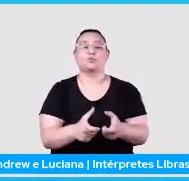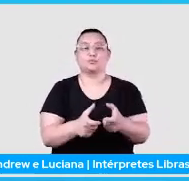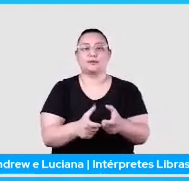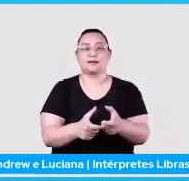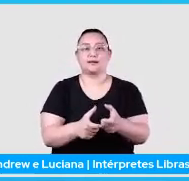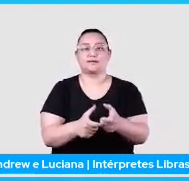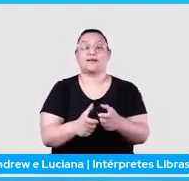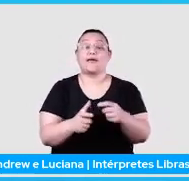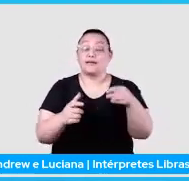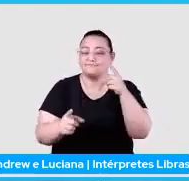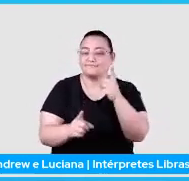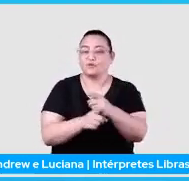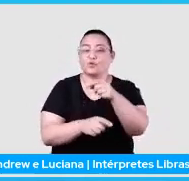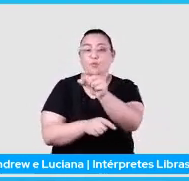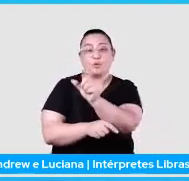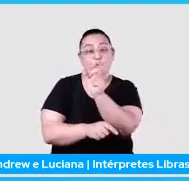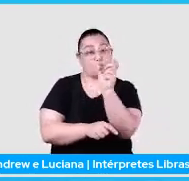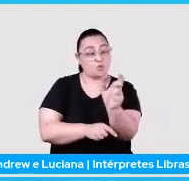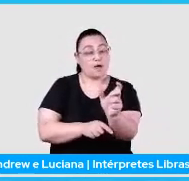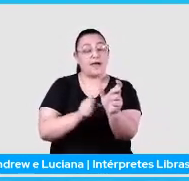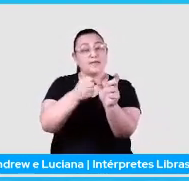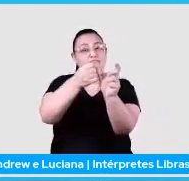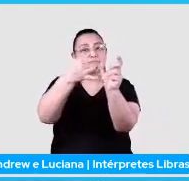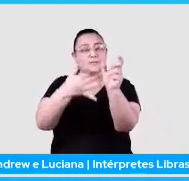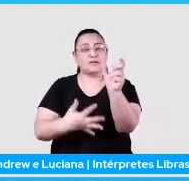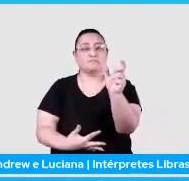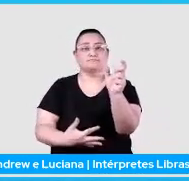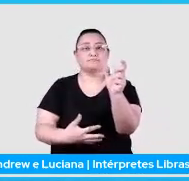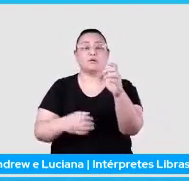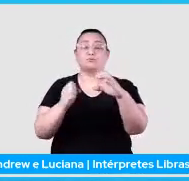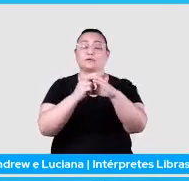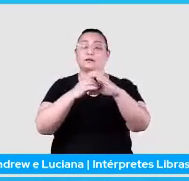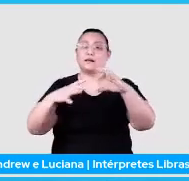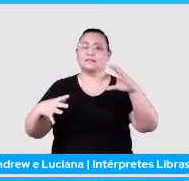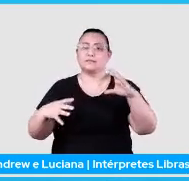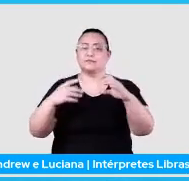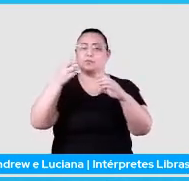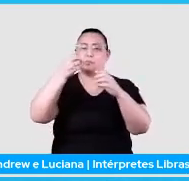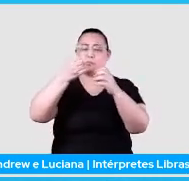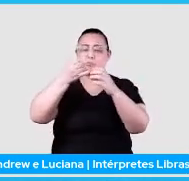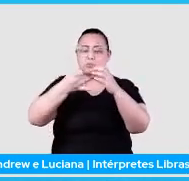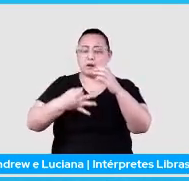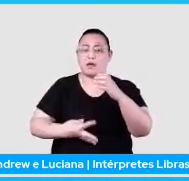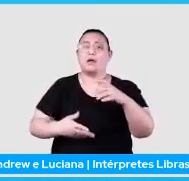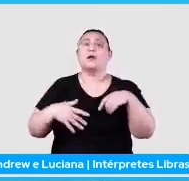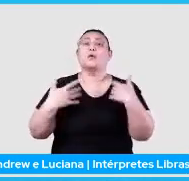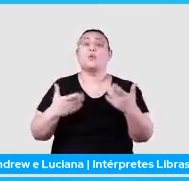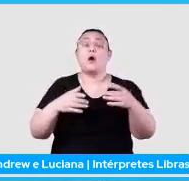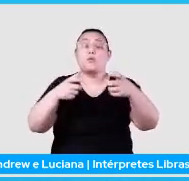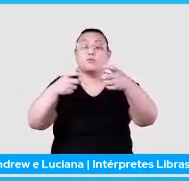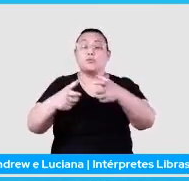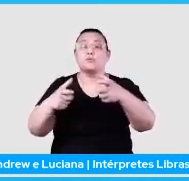partir da localização eu classifico essa entidade, né? Eu digo em qual categoria, em qual